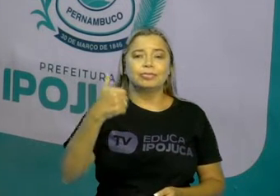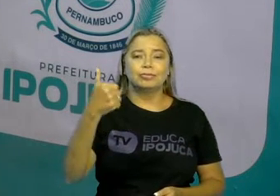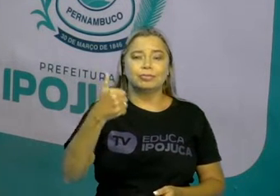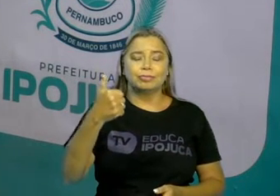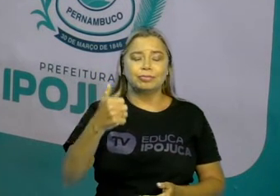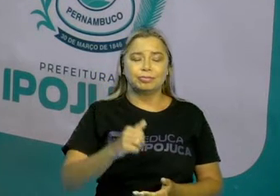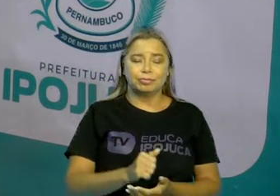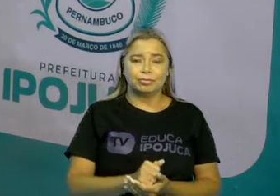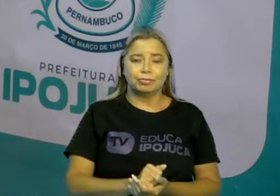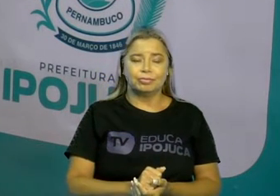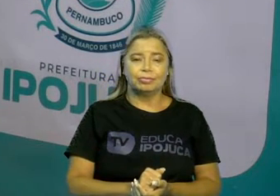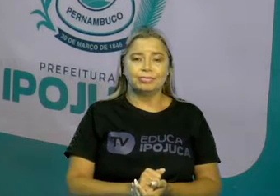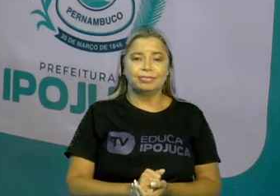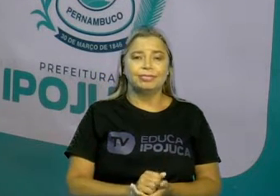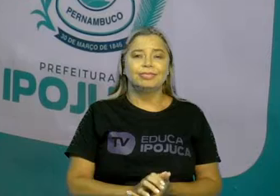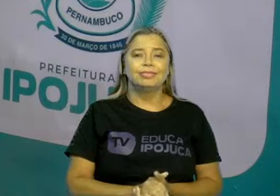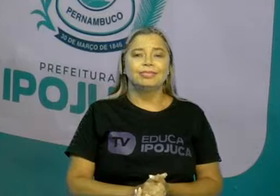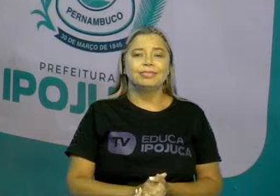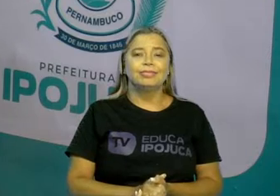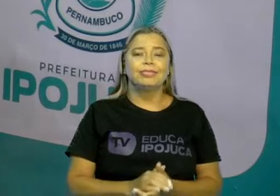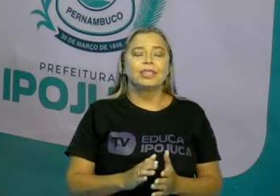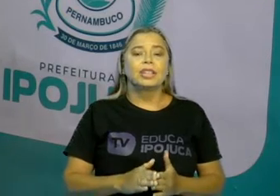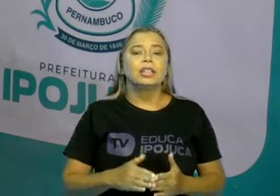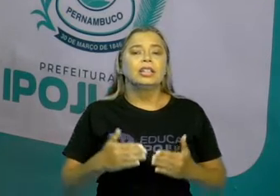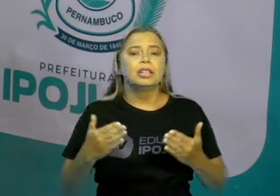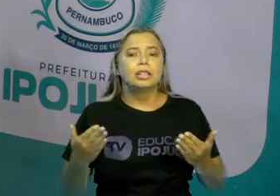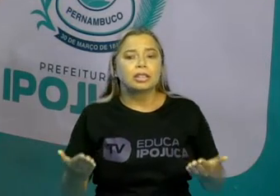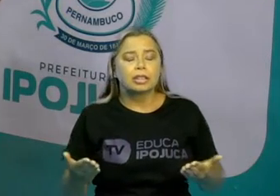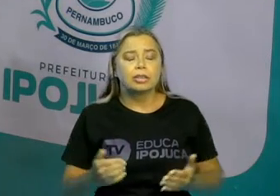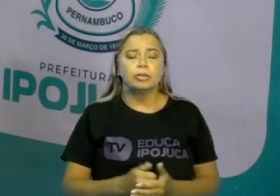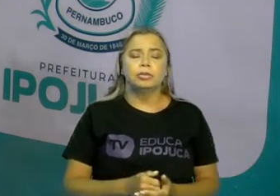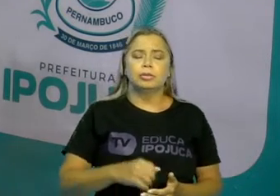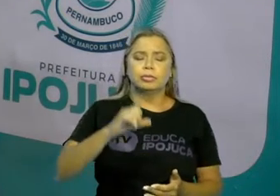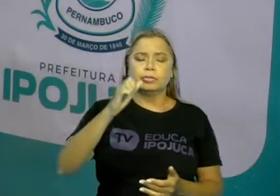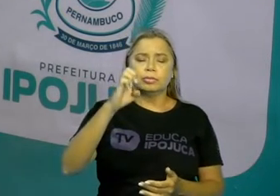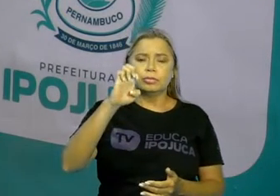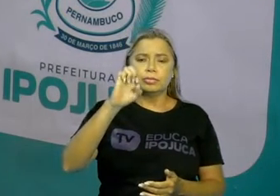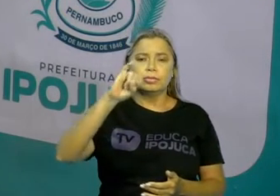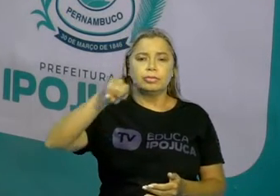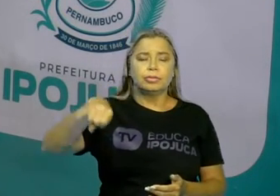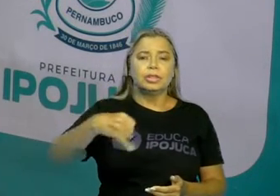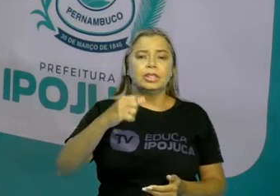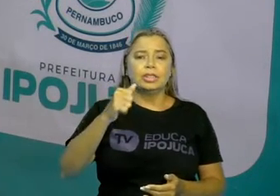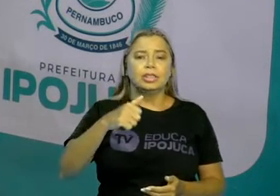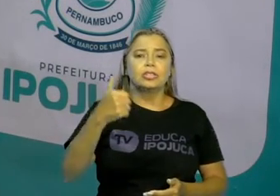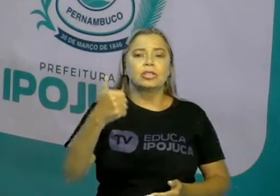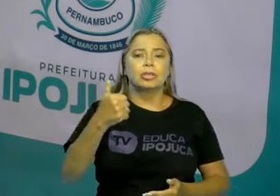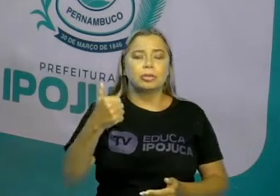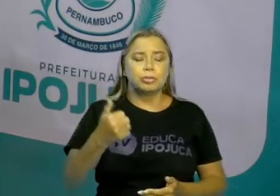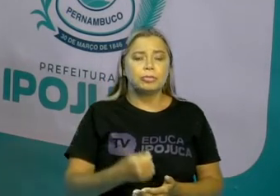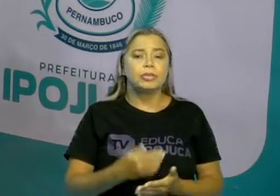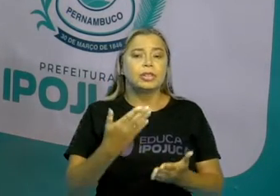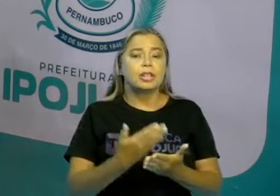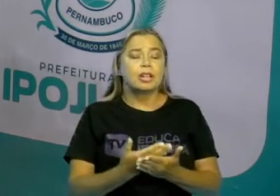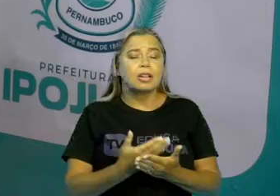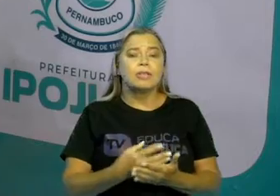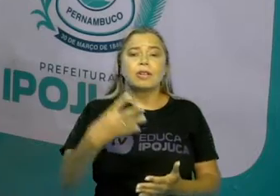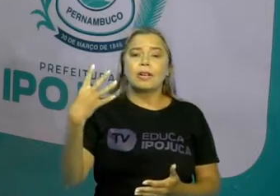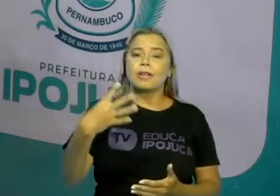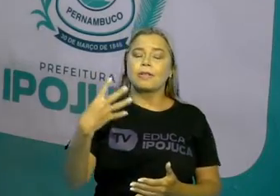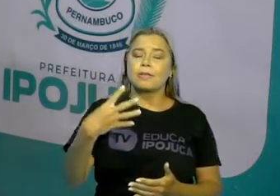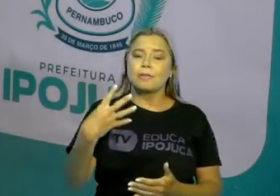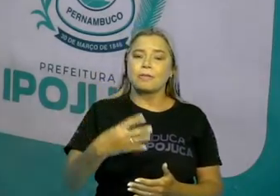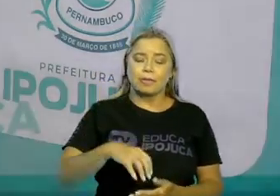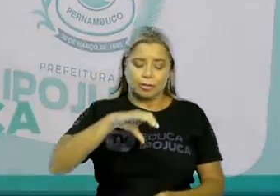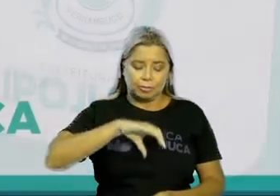EJA da fase 1. Portanto, na fase 1 da EJA, nós teremos a aula 4 de língua portuguesa